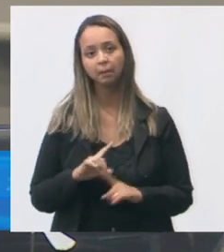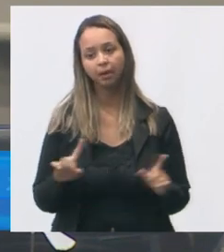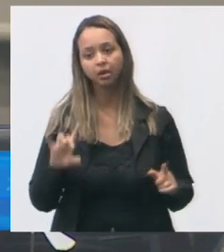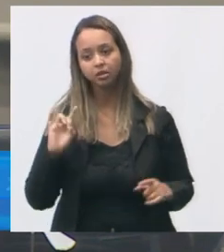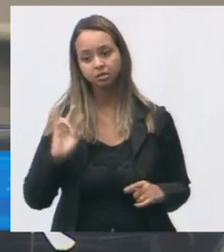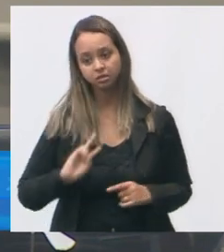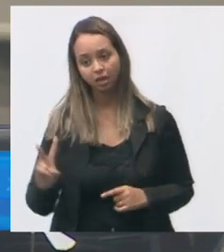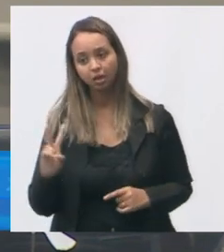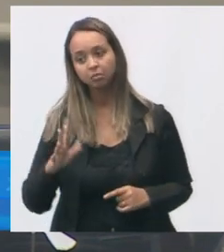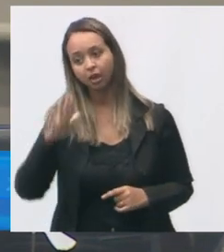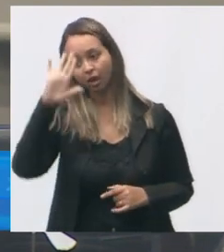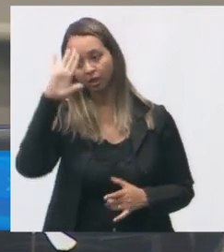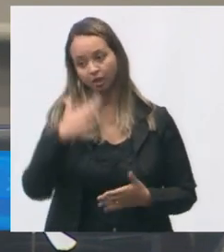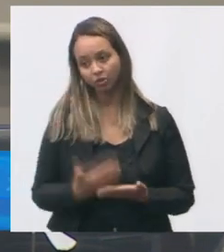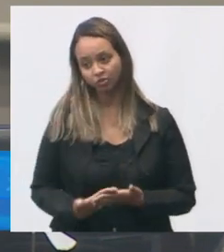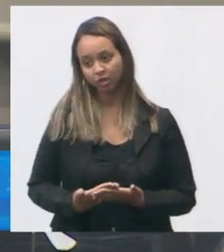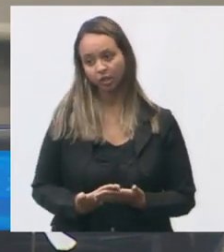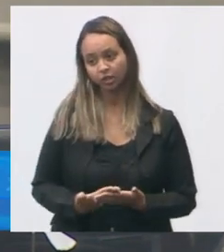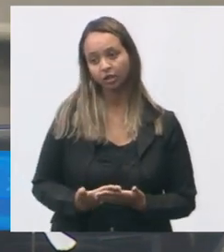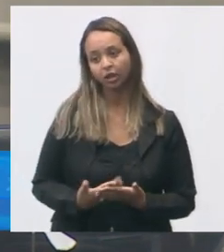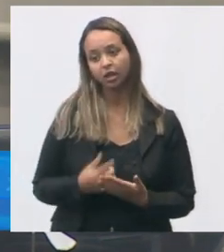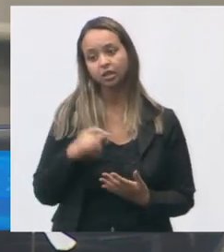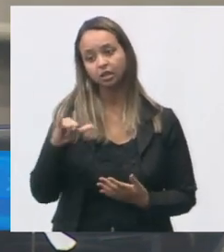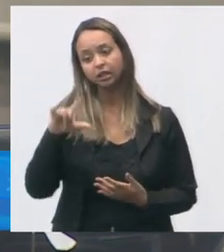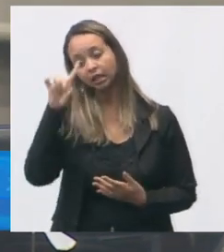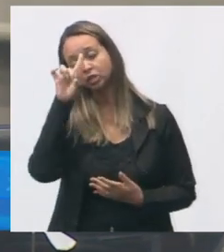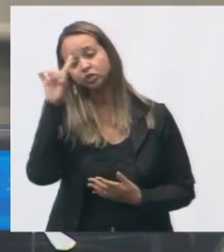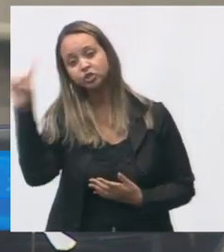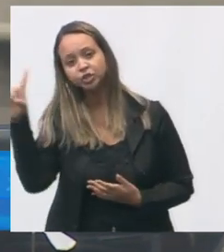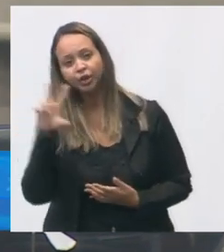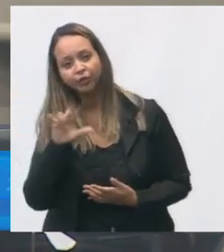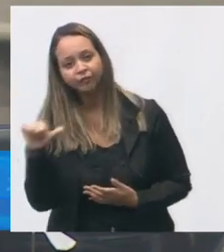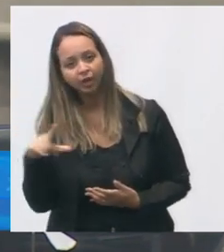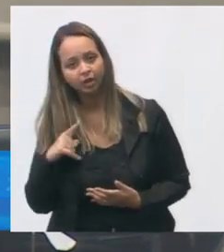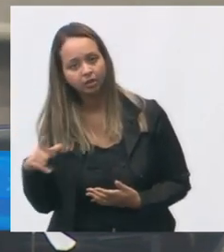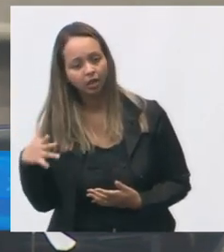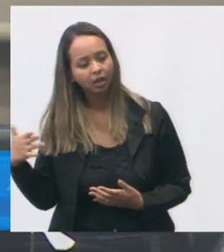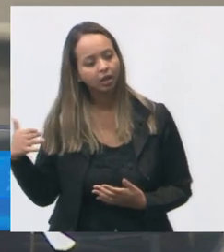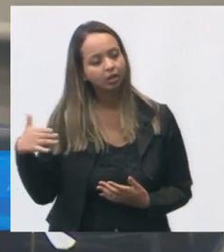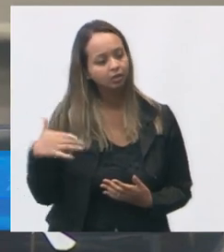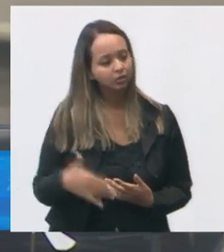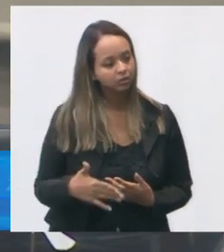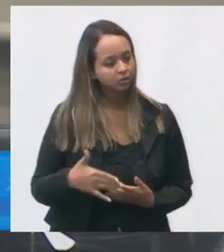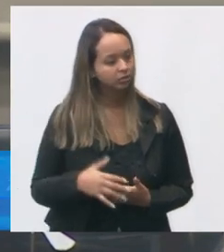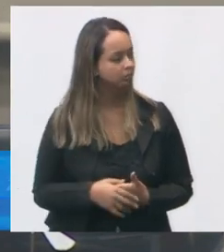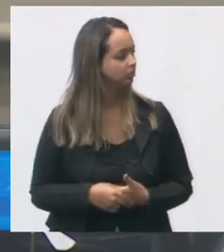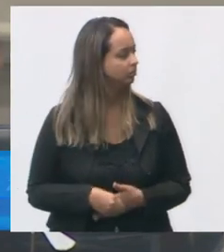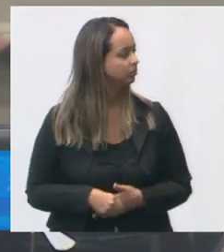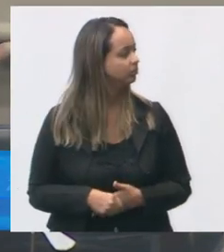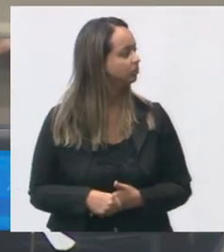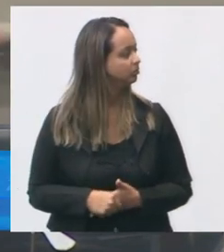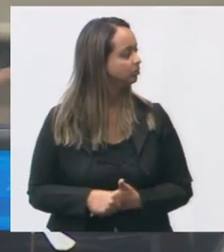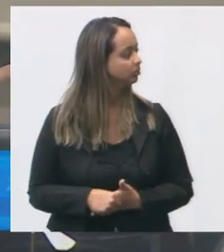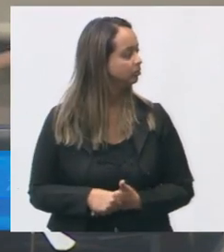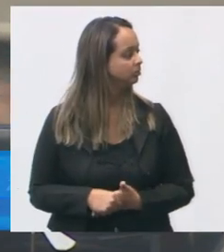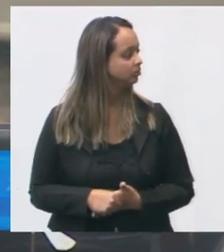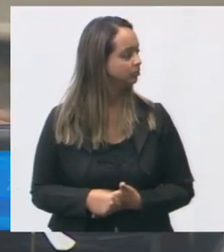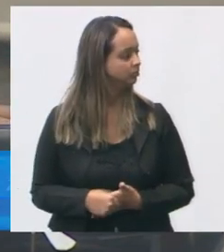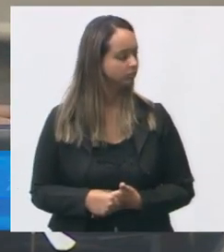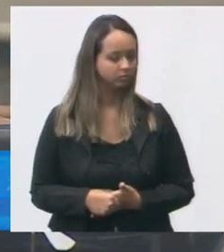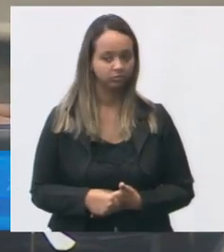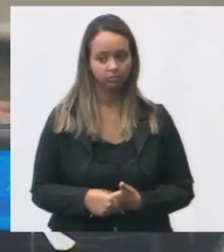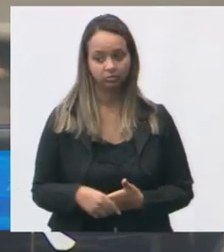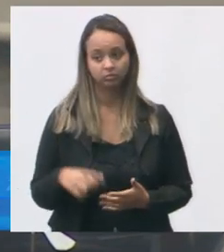e a gente coloca aqui no relatório naquela data que a gente esteve é lógico que agora por exemplo eu apresentei relatório de agosto e